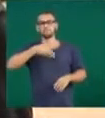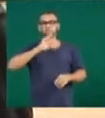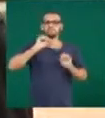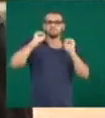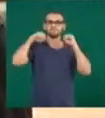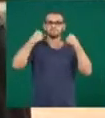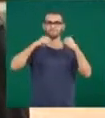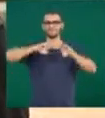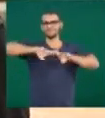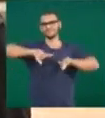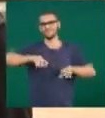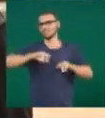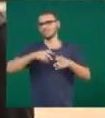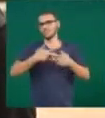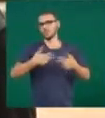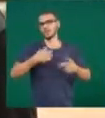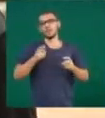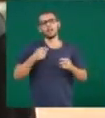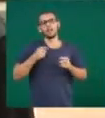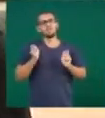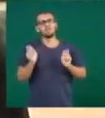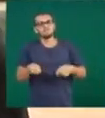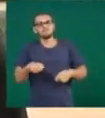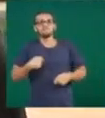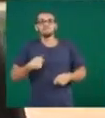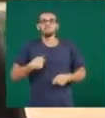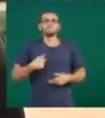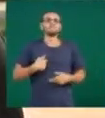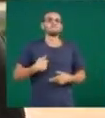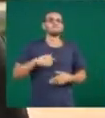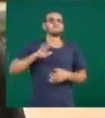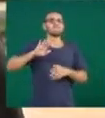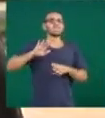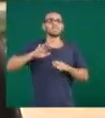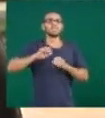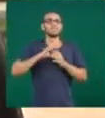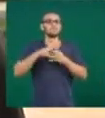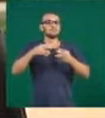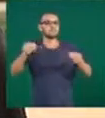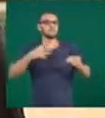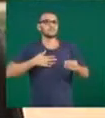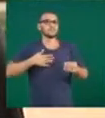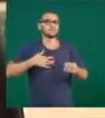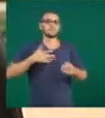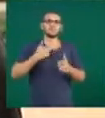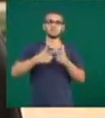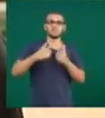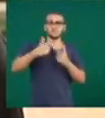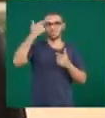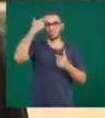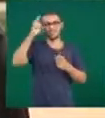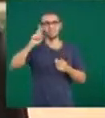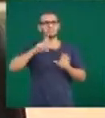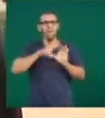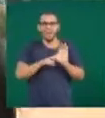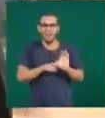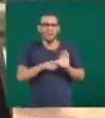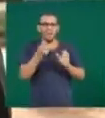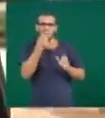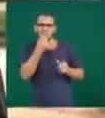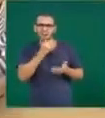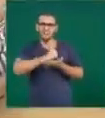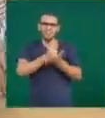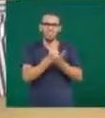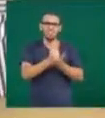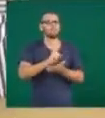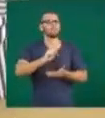tentar me sair desses problemas psicológicos de uma forma mais natural e não ficar refém de alguma droga, enfim, de algum